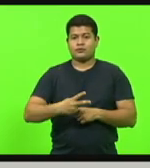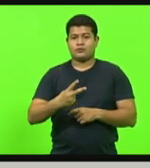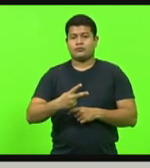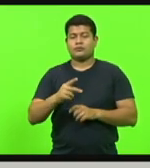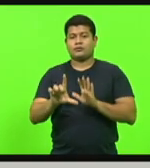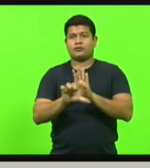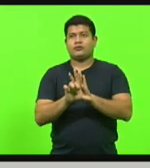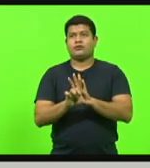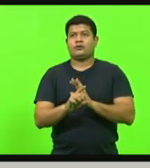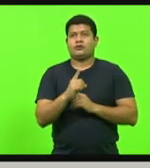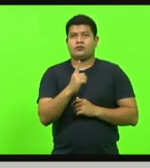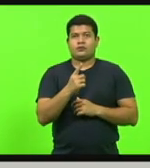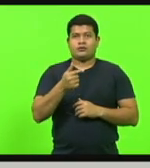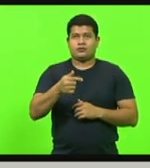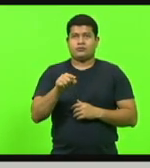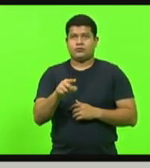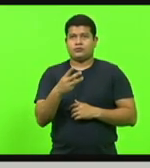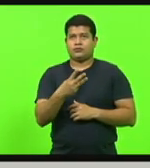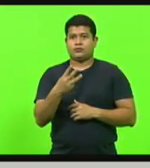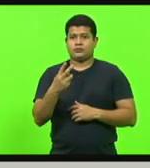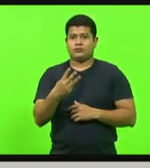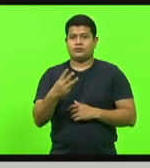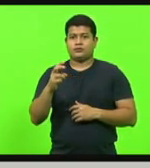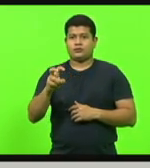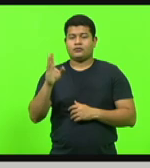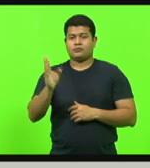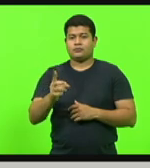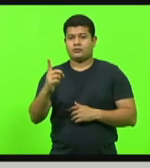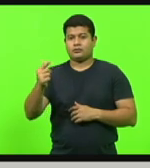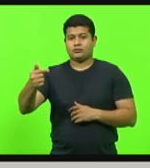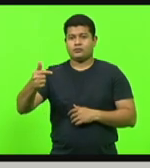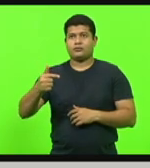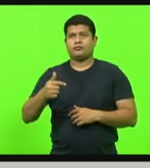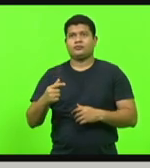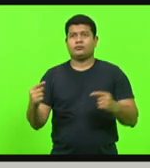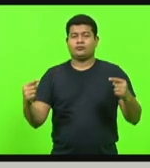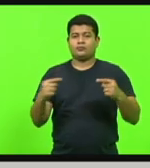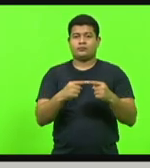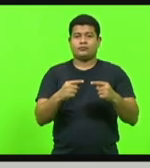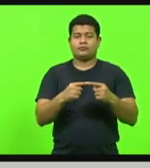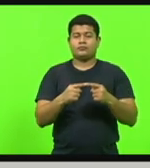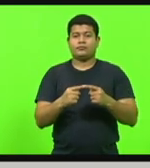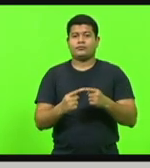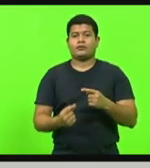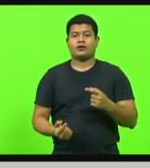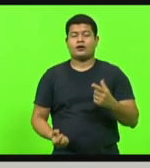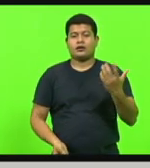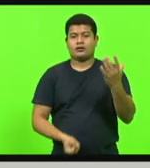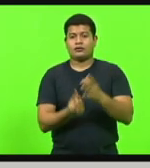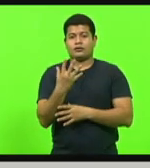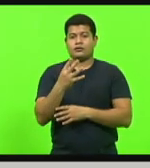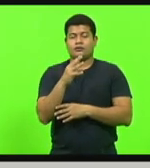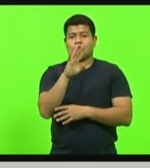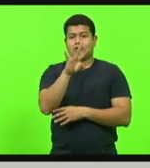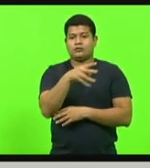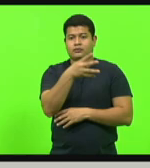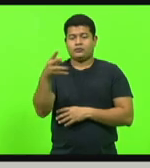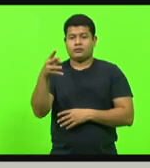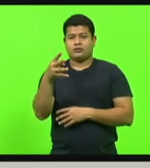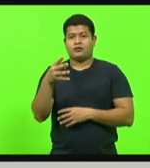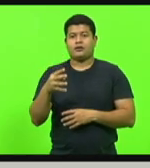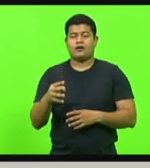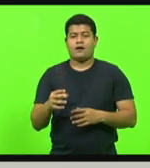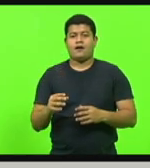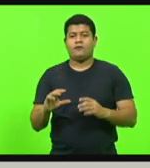.335, de 2017, que consolida as leis que dispõem sobre a instituição de datas festivas alusivas no âmbito do Estado de Santa